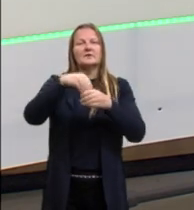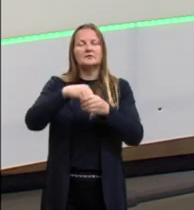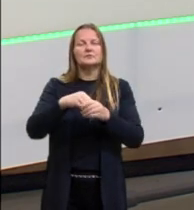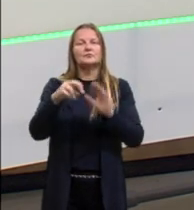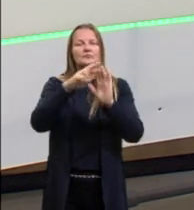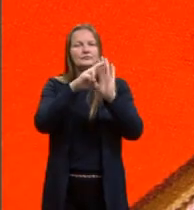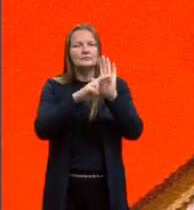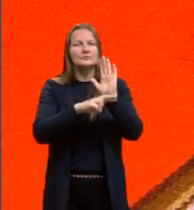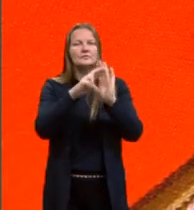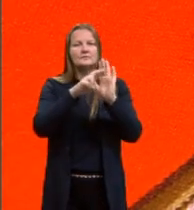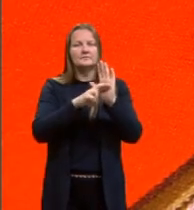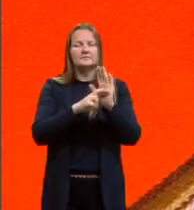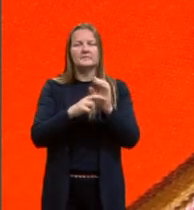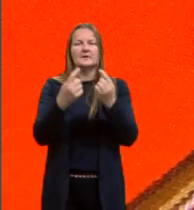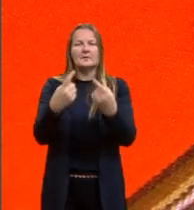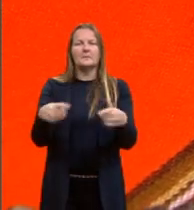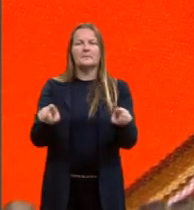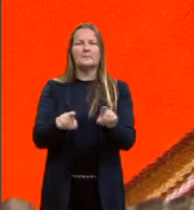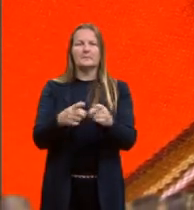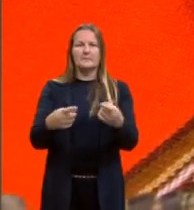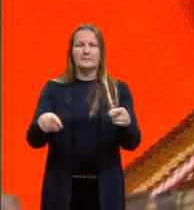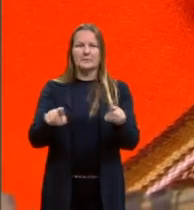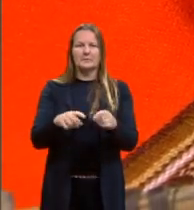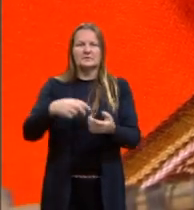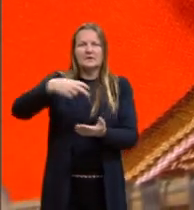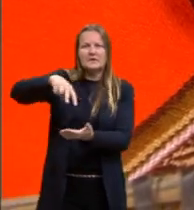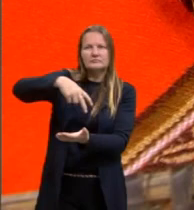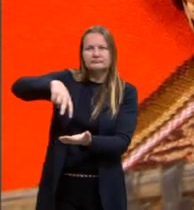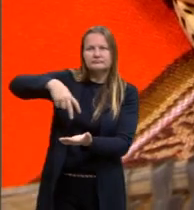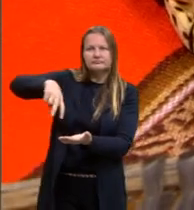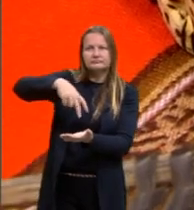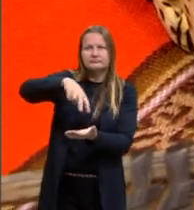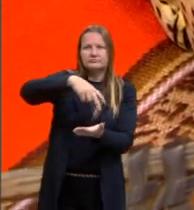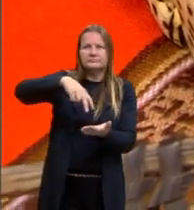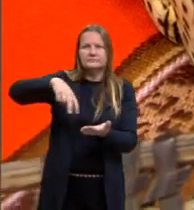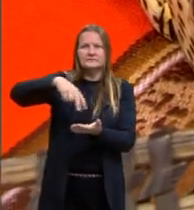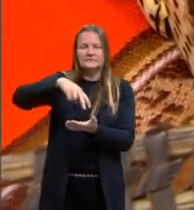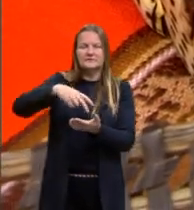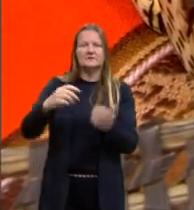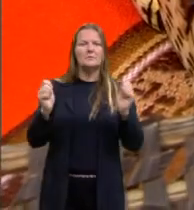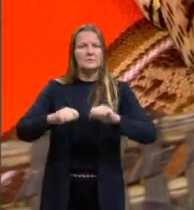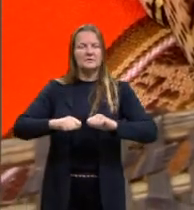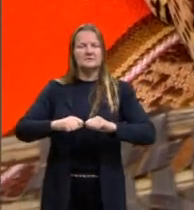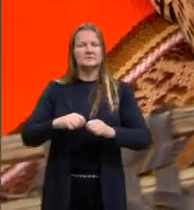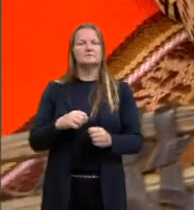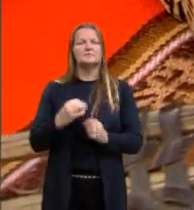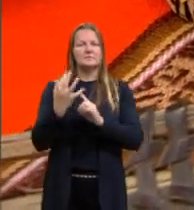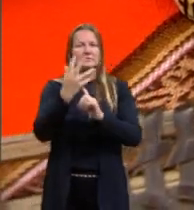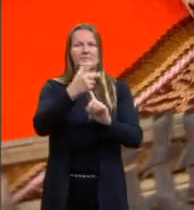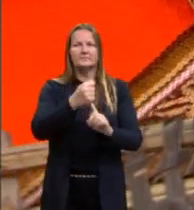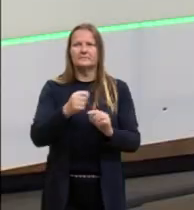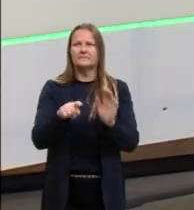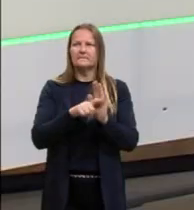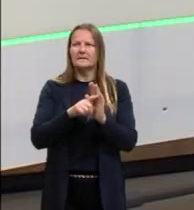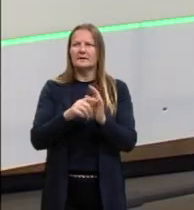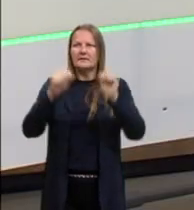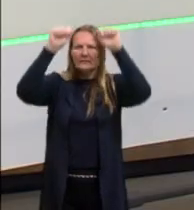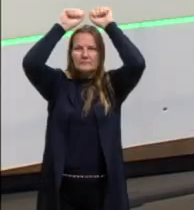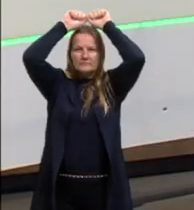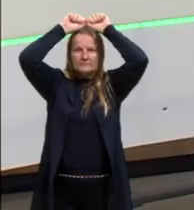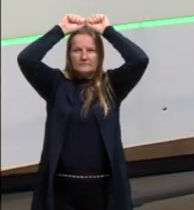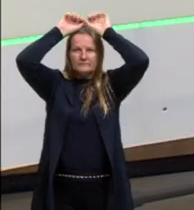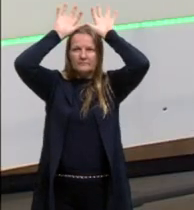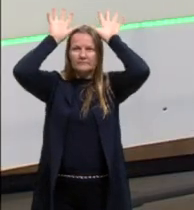rituais, a música, nós temos a dança, que são potências artísticas. Temos aqui também um cocaro,